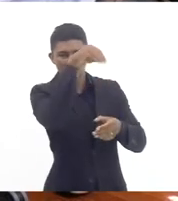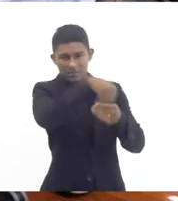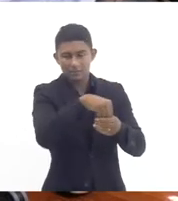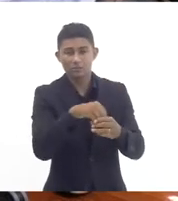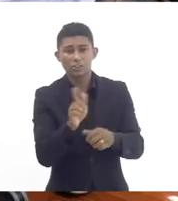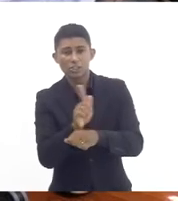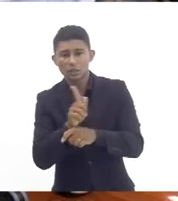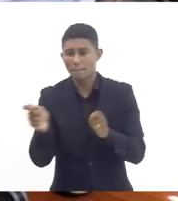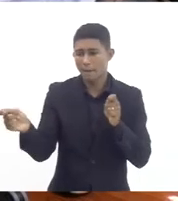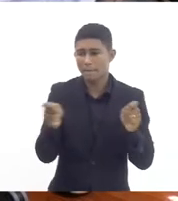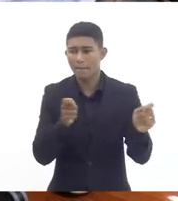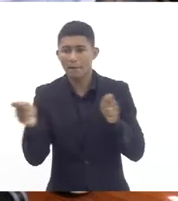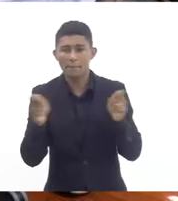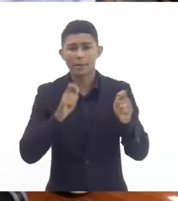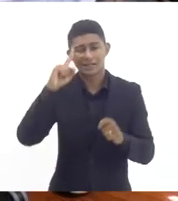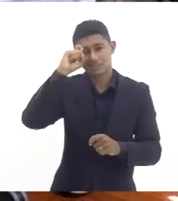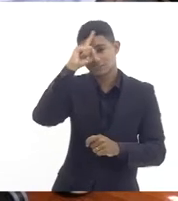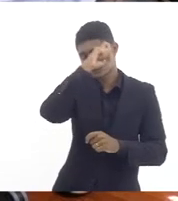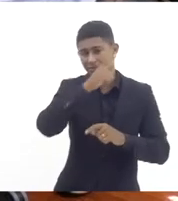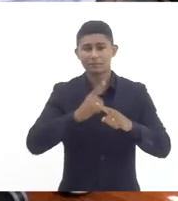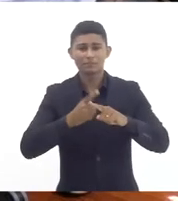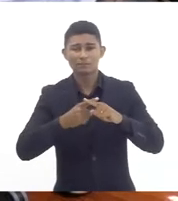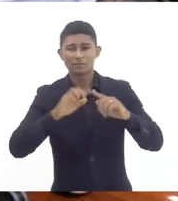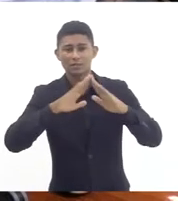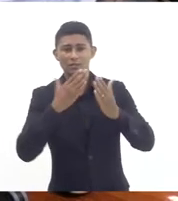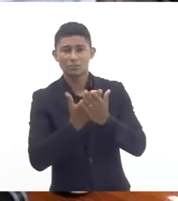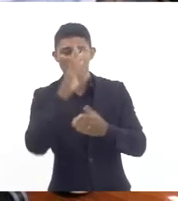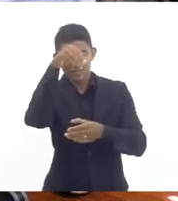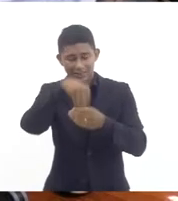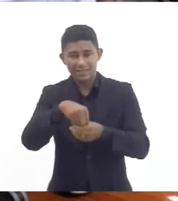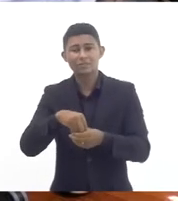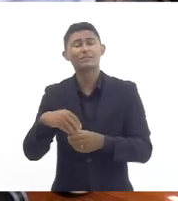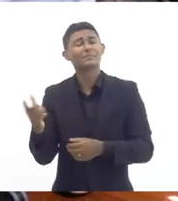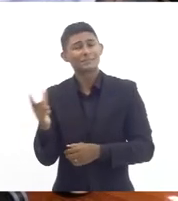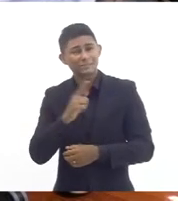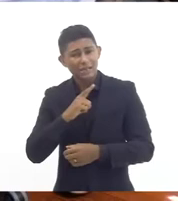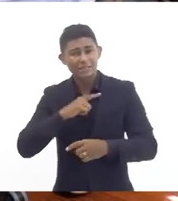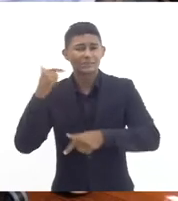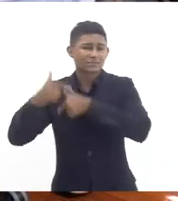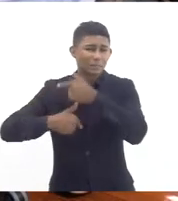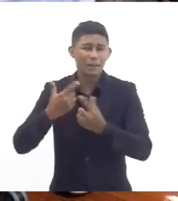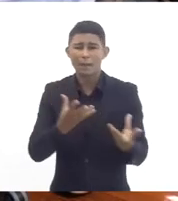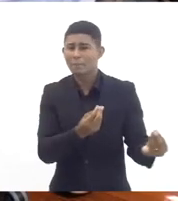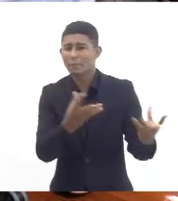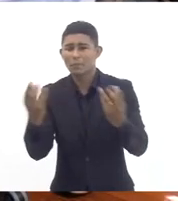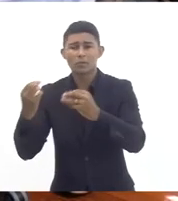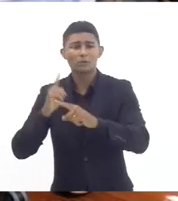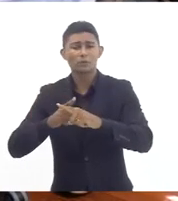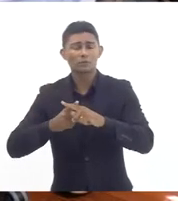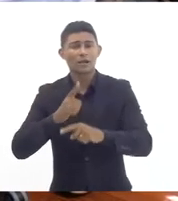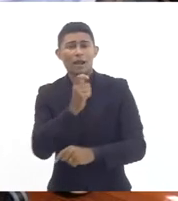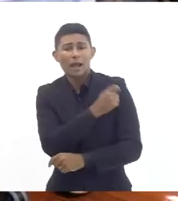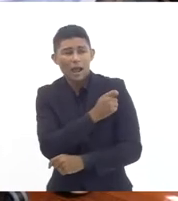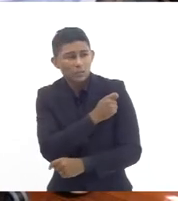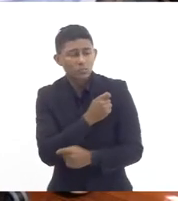precarizada porque as escolas são muito complexas do ponto de vista do número de alunos do ponto de vista da oferta da educação